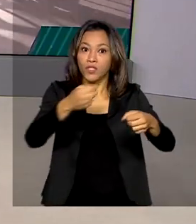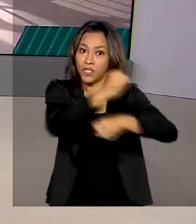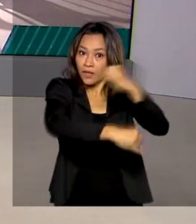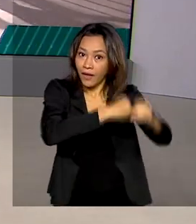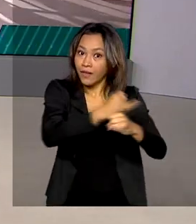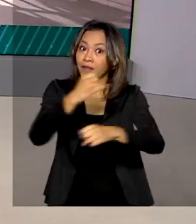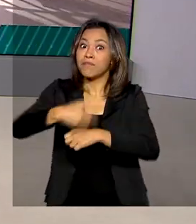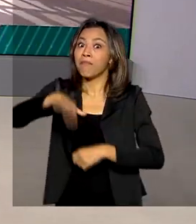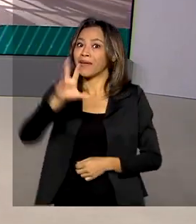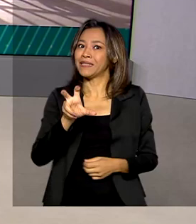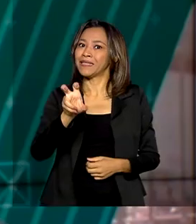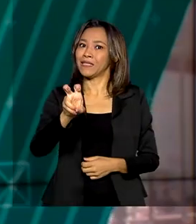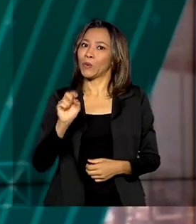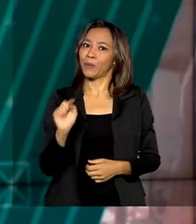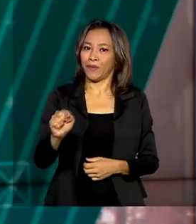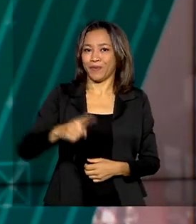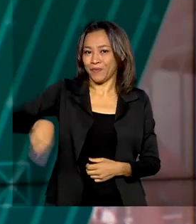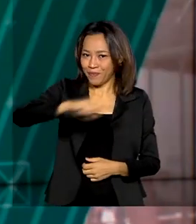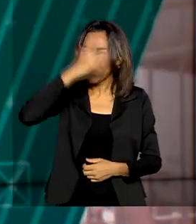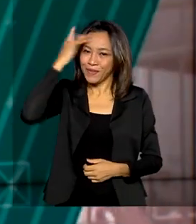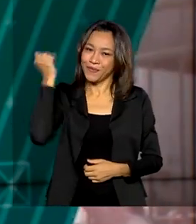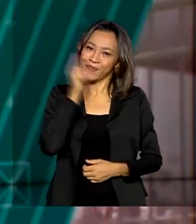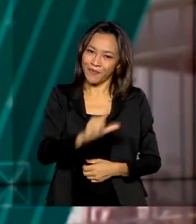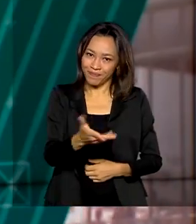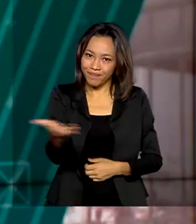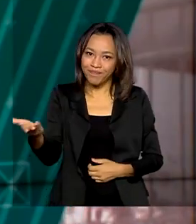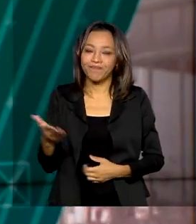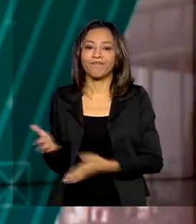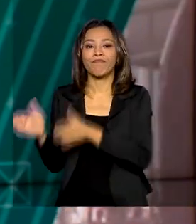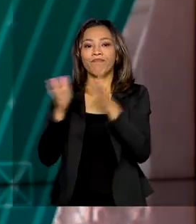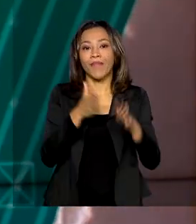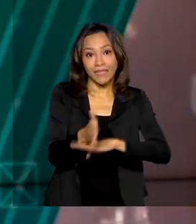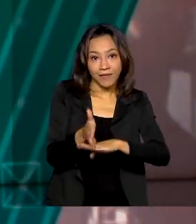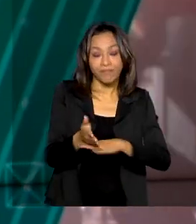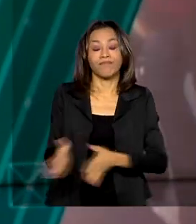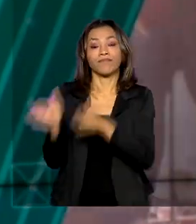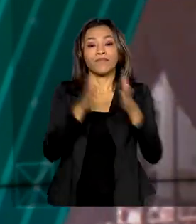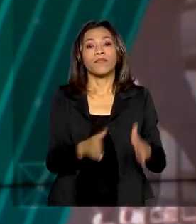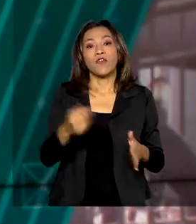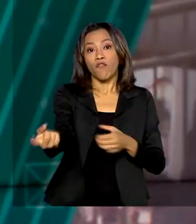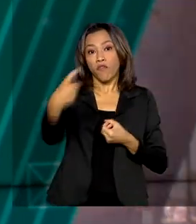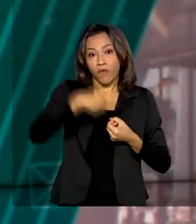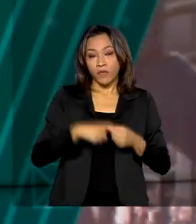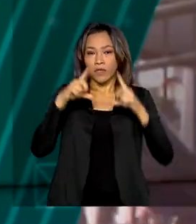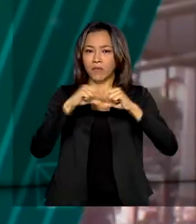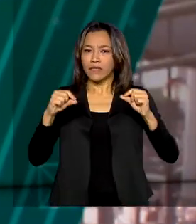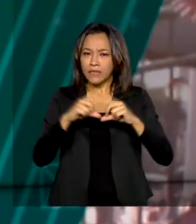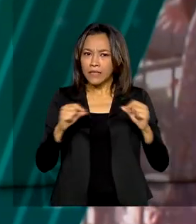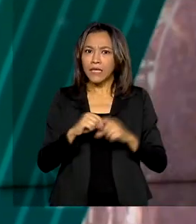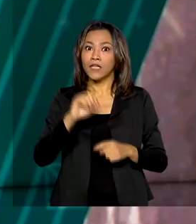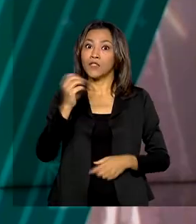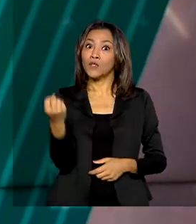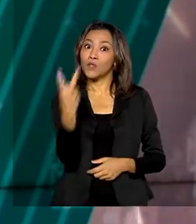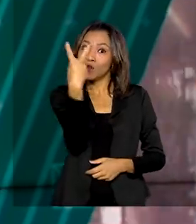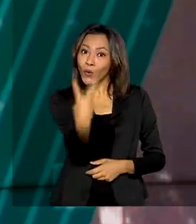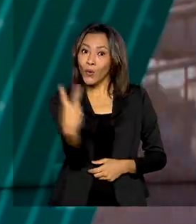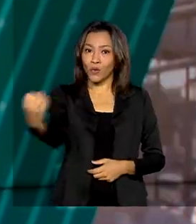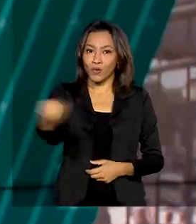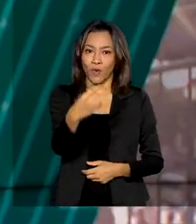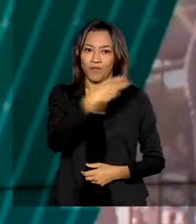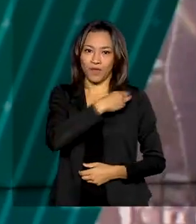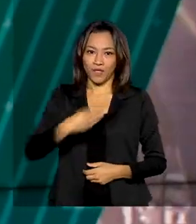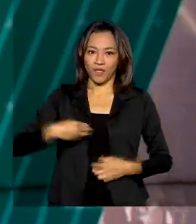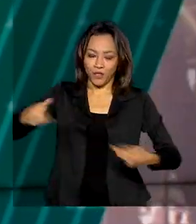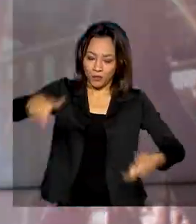de 5 mil habitantes. De volta à Brasília, o presidente Jair Bolsonaro deu posse a dois novos ministros. Durante a